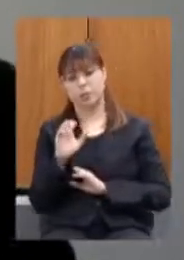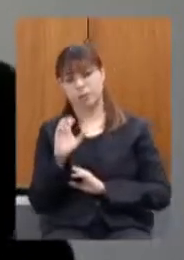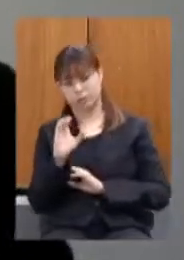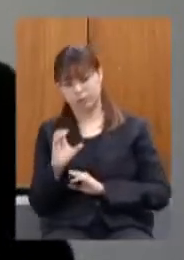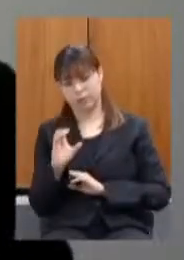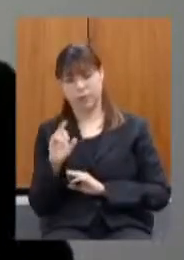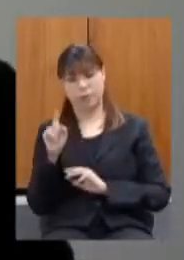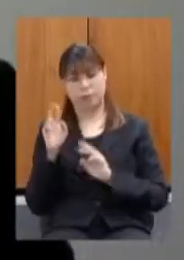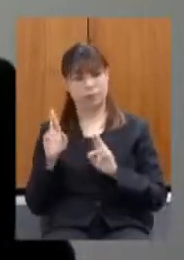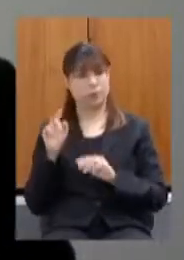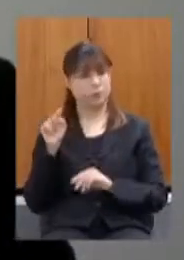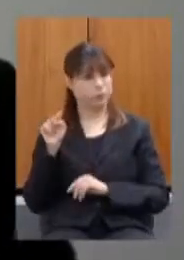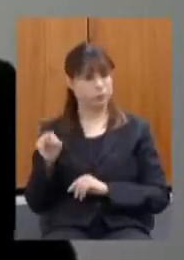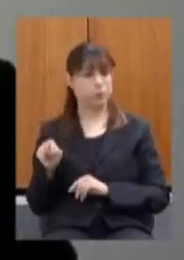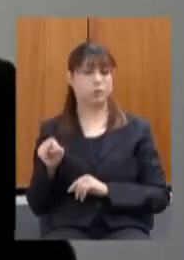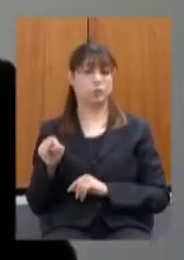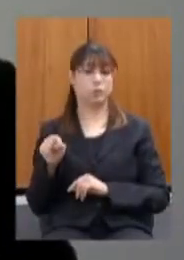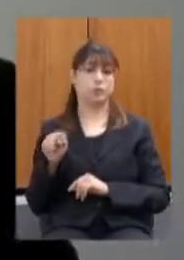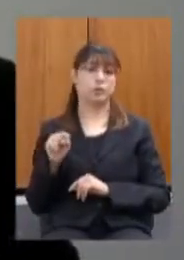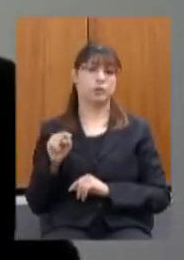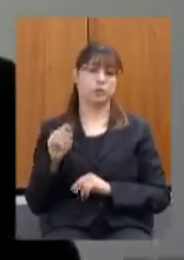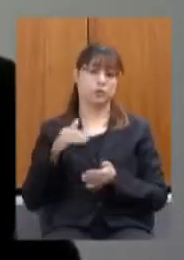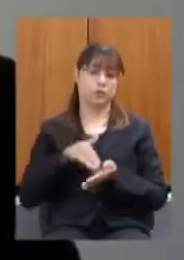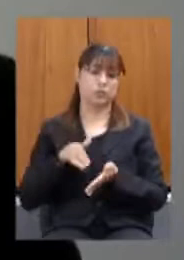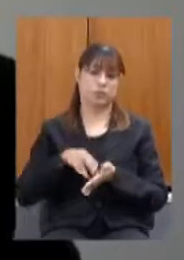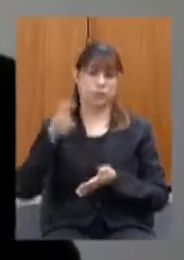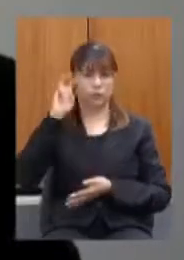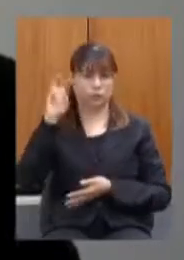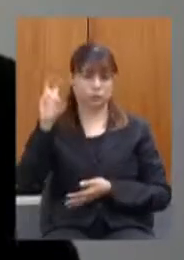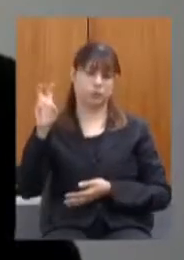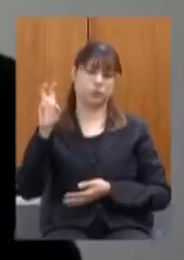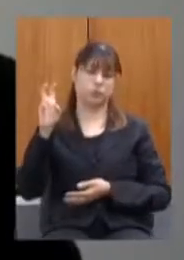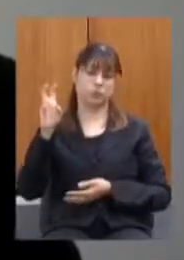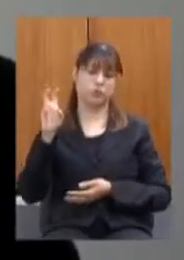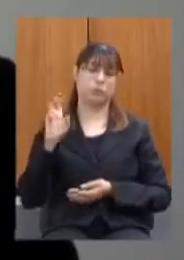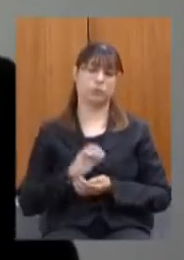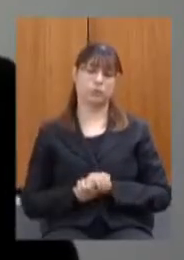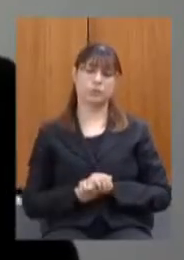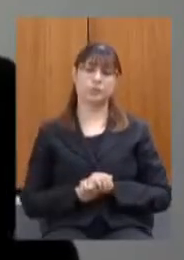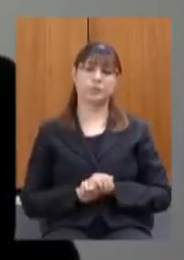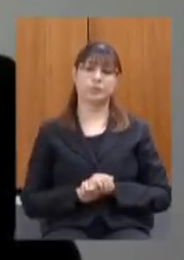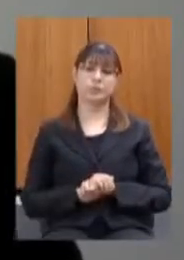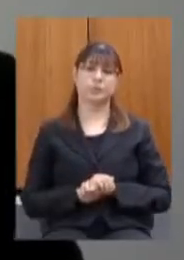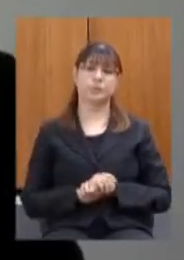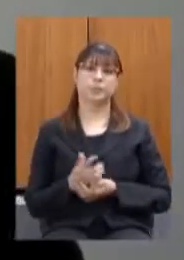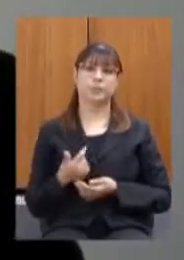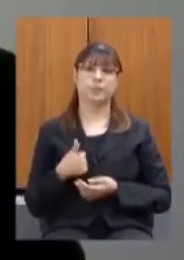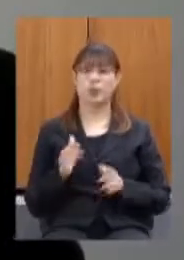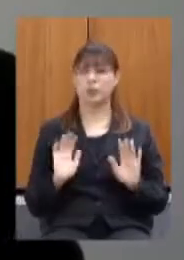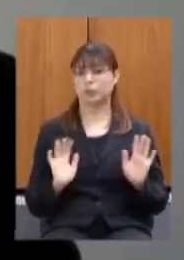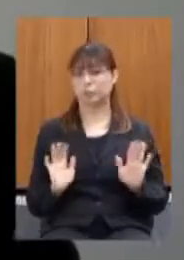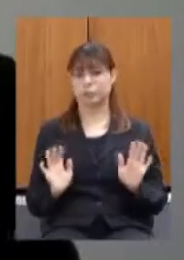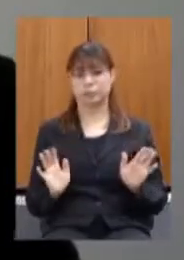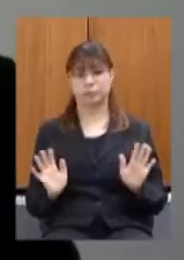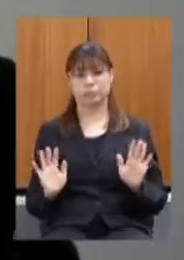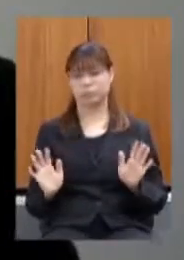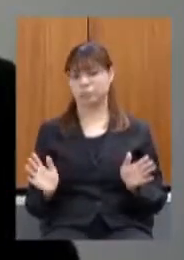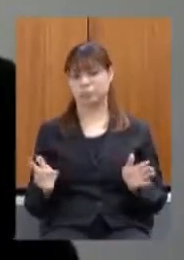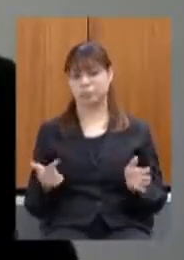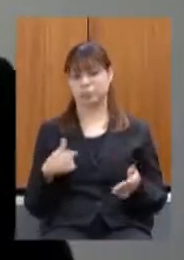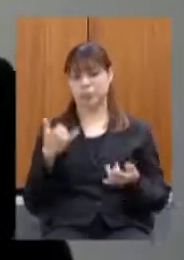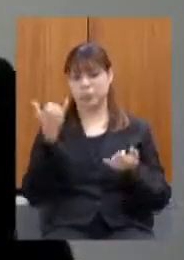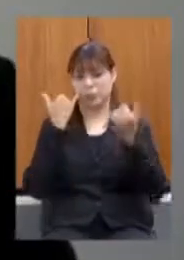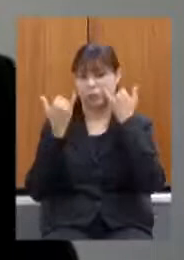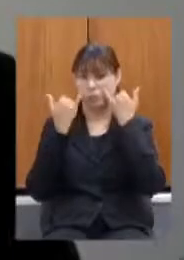a fazenda ela executa aquilo que é comandado pela secretaria de cultura não vou eu aqui realmente não tenho a